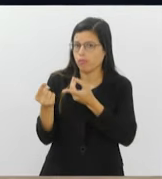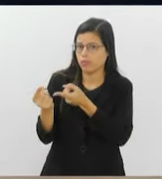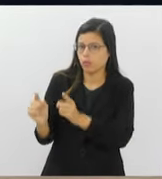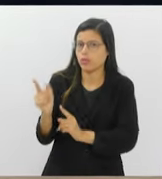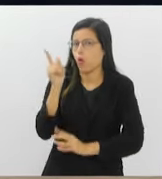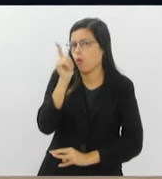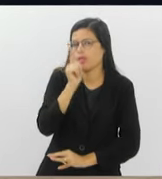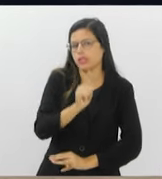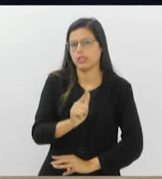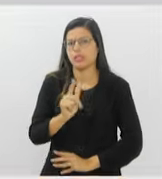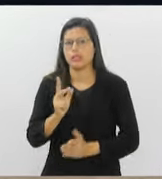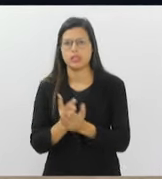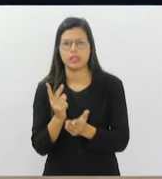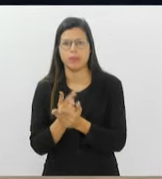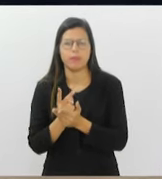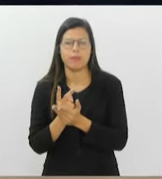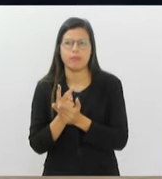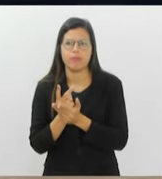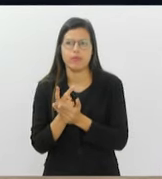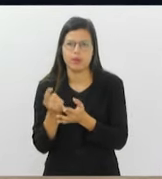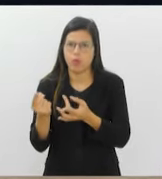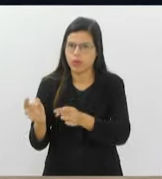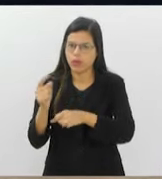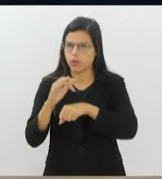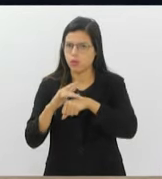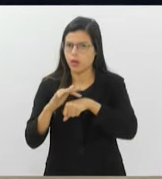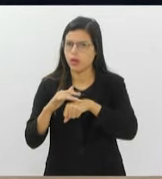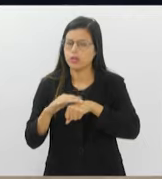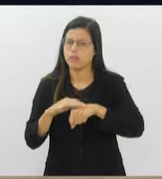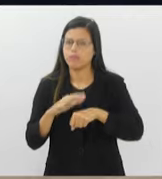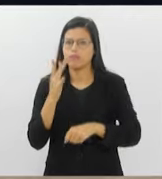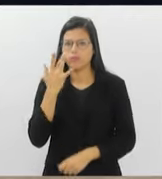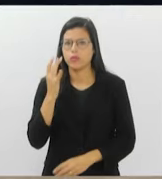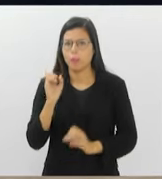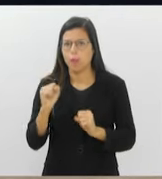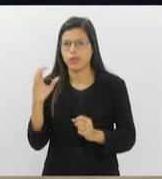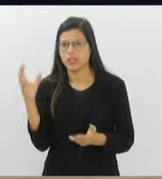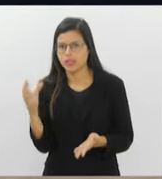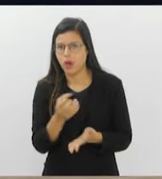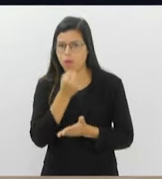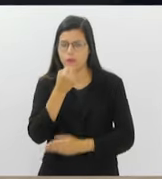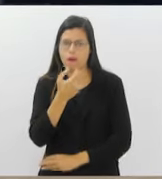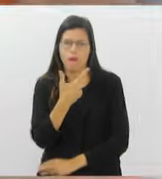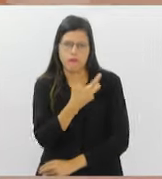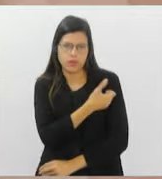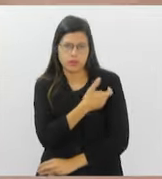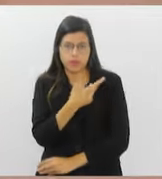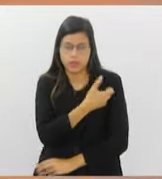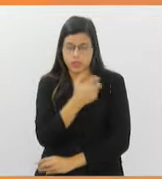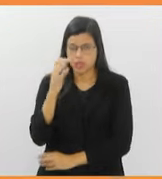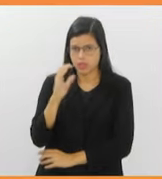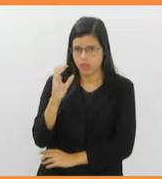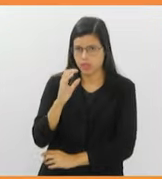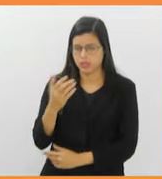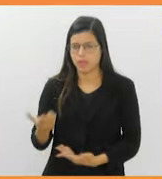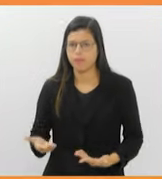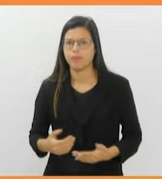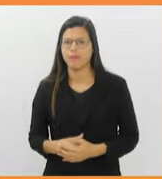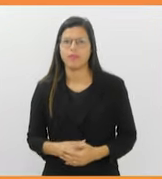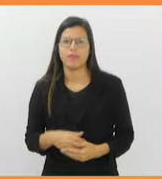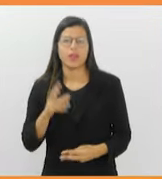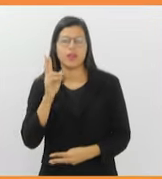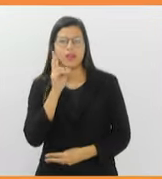poder ficar sempre livre dela. Eu acho que a gente pode salvar muitas vidas com o Vacina Vacina é Ciência. Ver a lua de